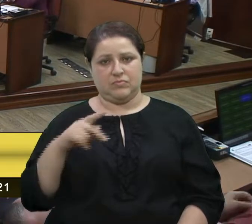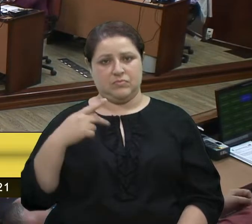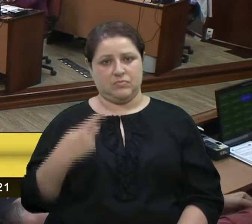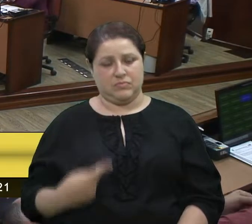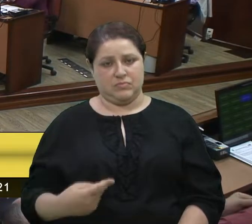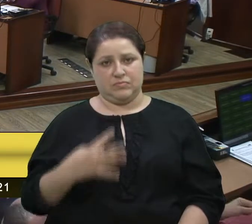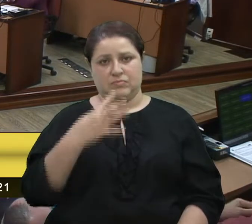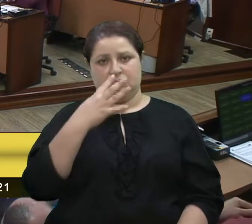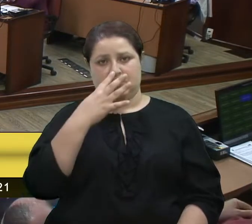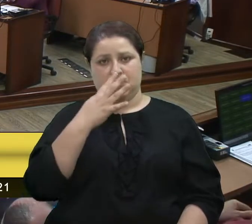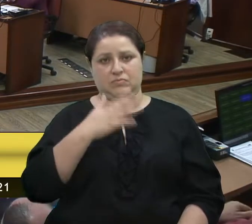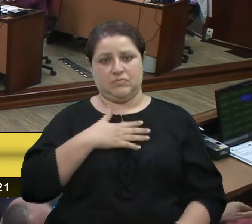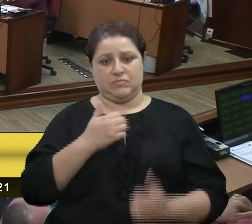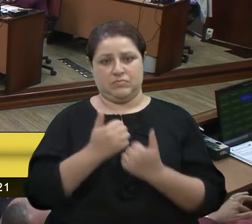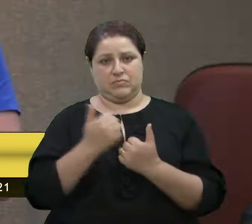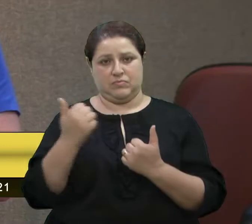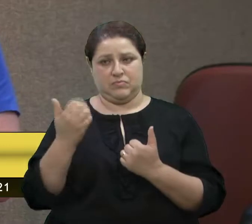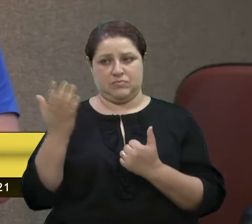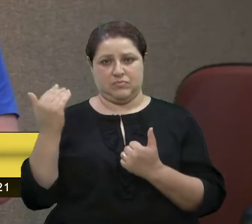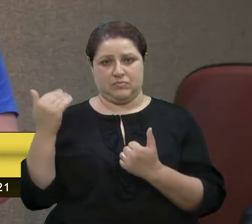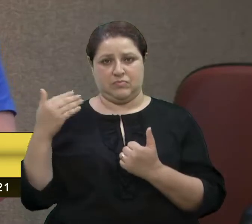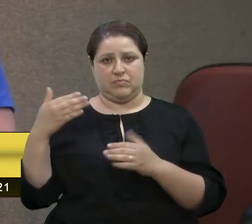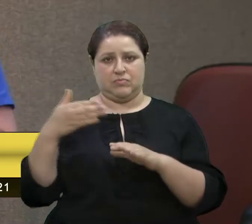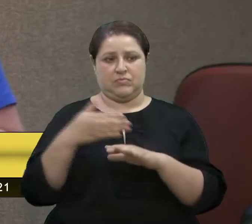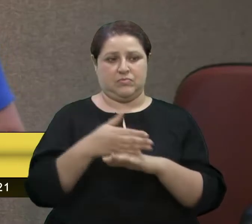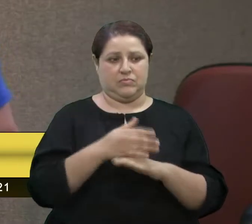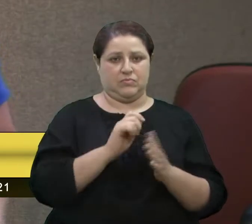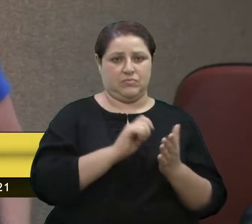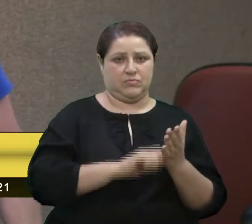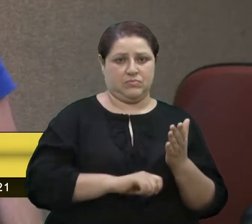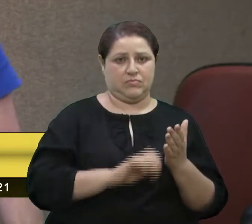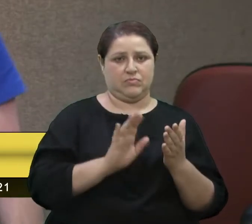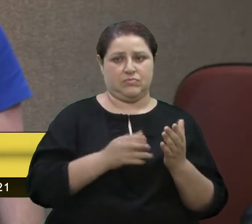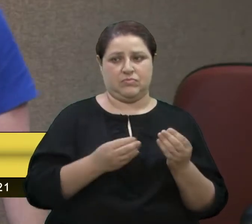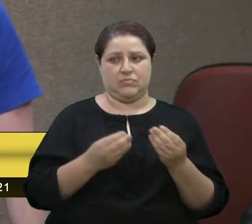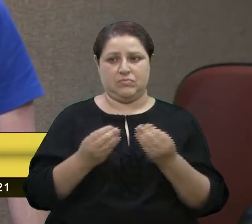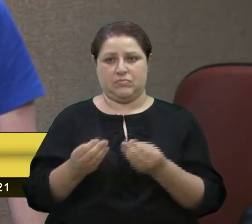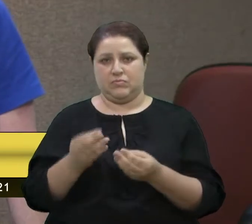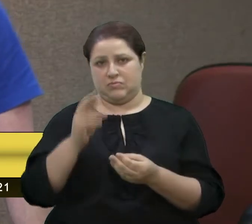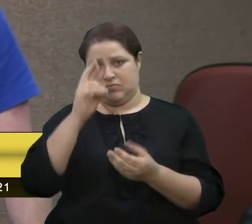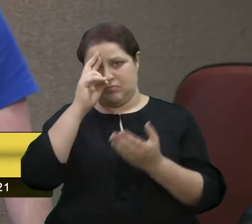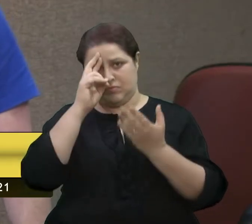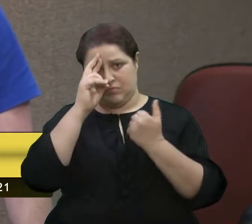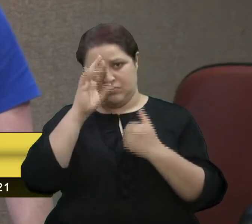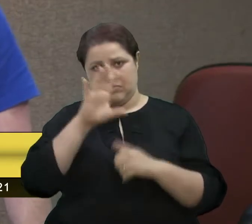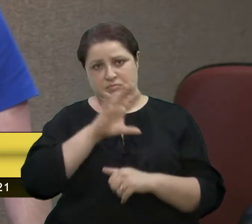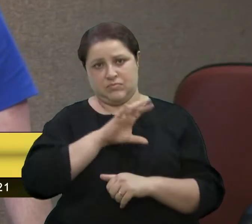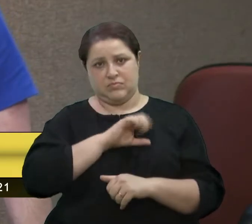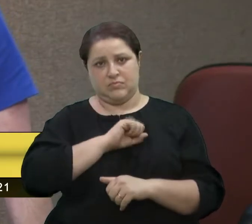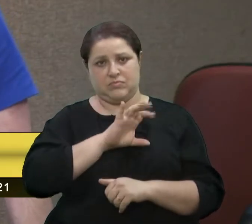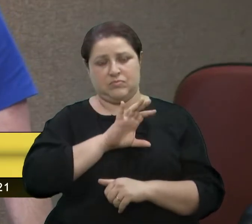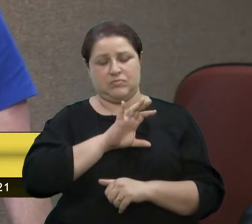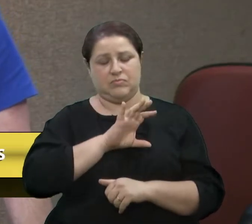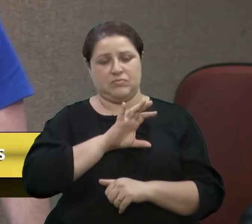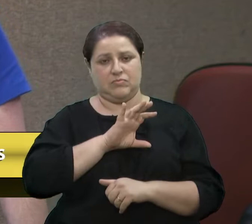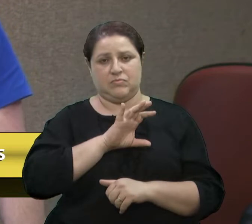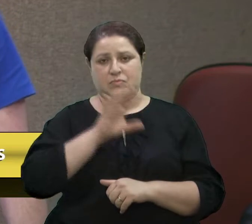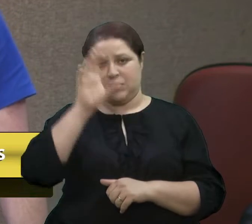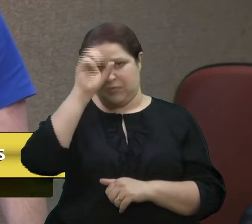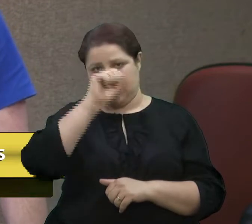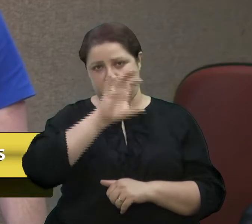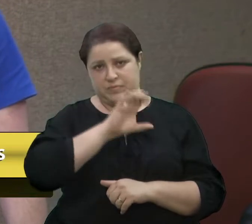Meus assessores esses dias foram lá pegar a assinatura da senhora, a senhora já ofereceu o almoço e eu aprendi a amar a senhora aqui dentro. A